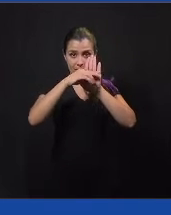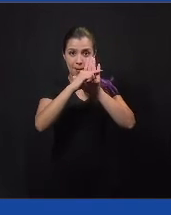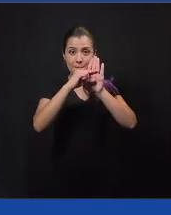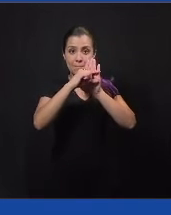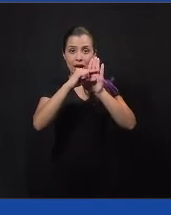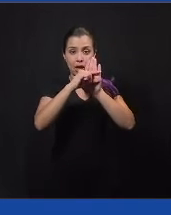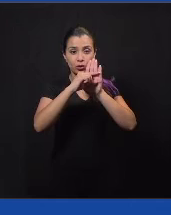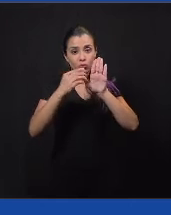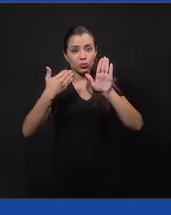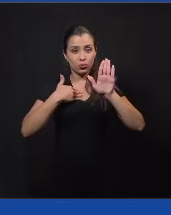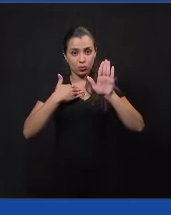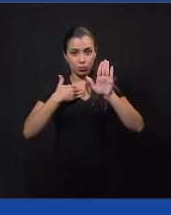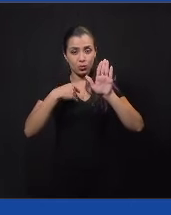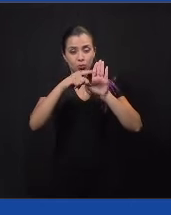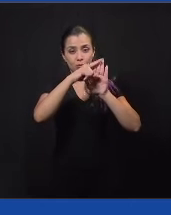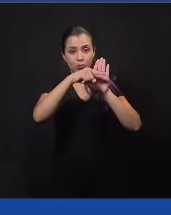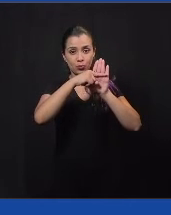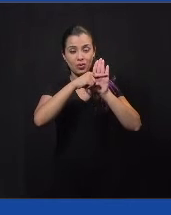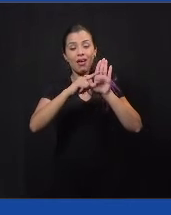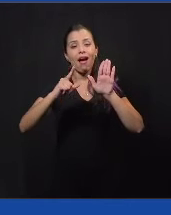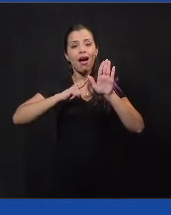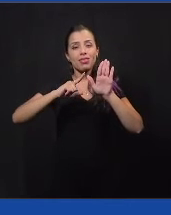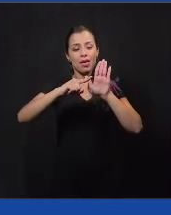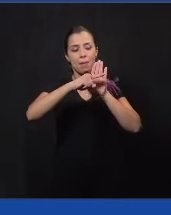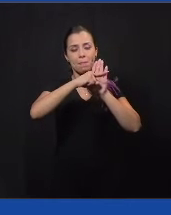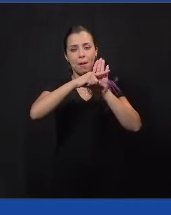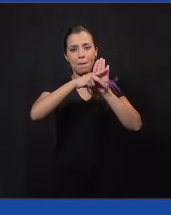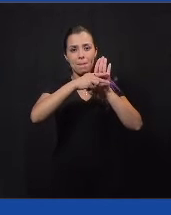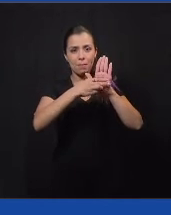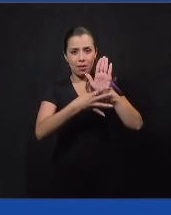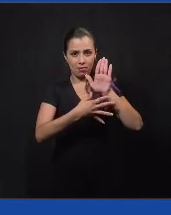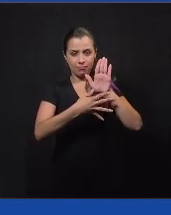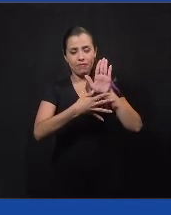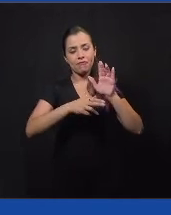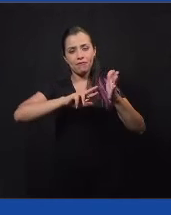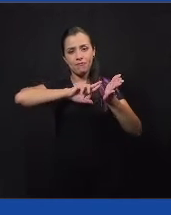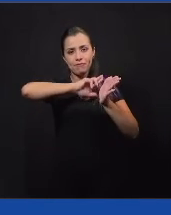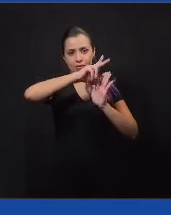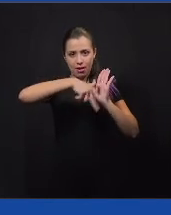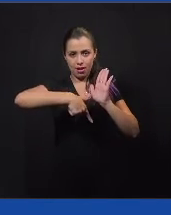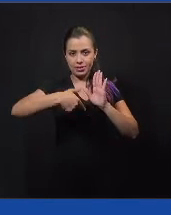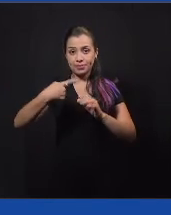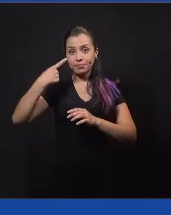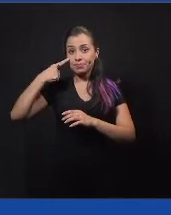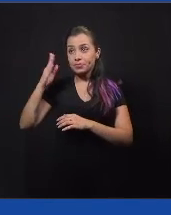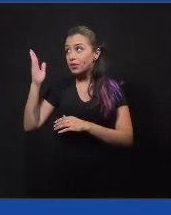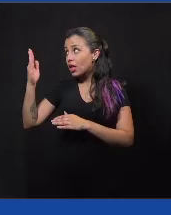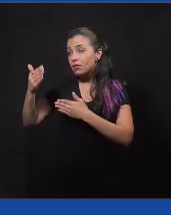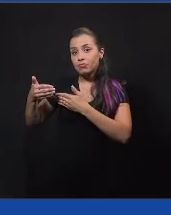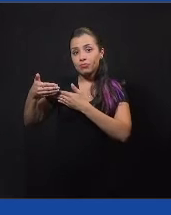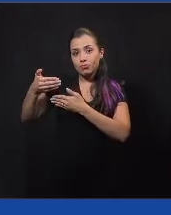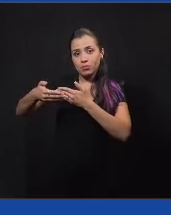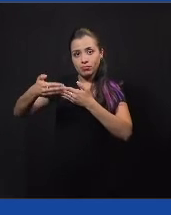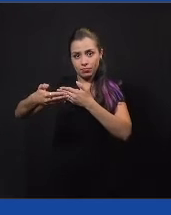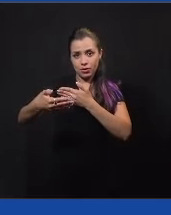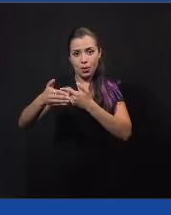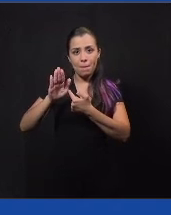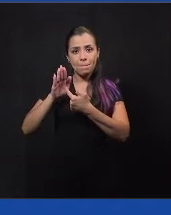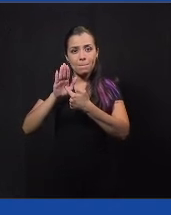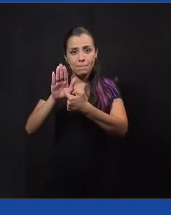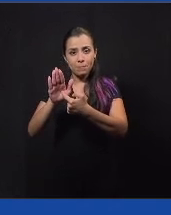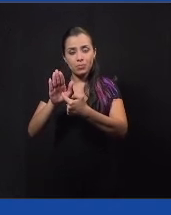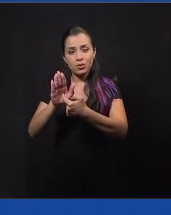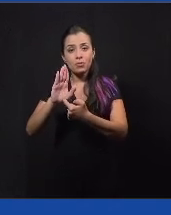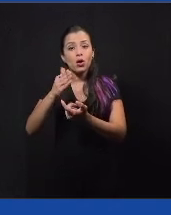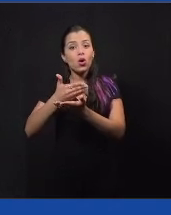a gente tem os cards, as etapas da nossa jornada. E vou mostrar mais para frente a jornada completa, mas é ali que